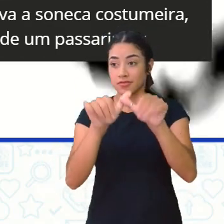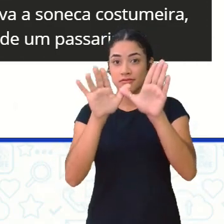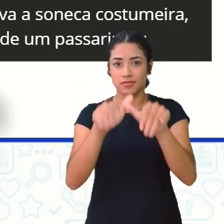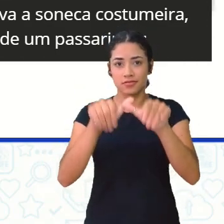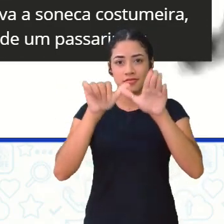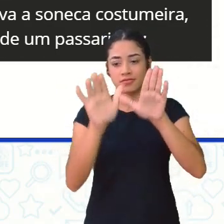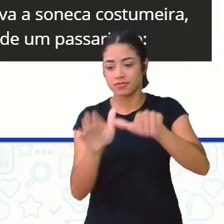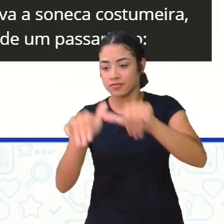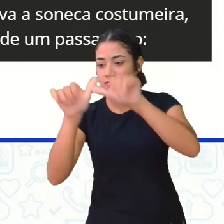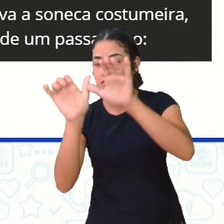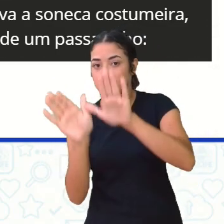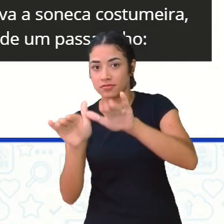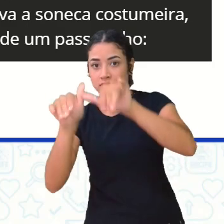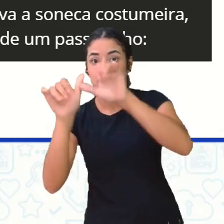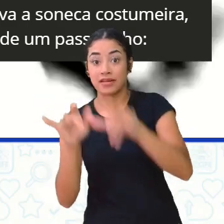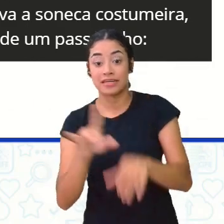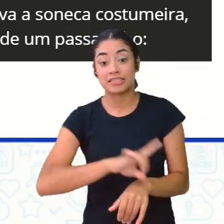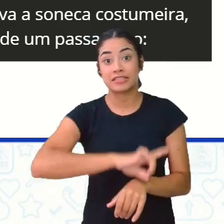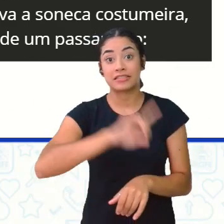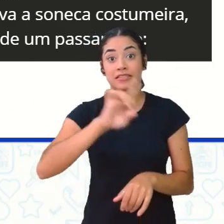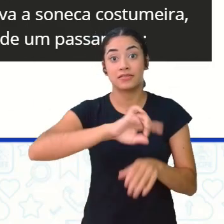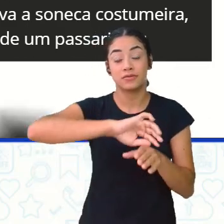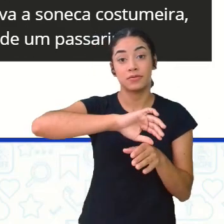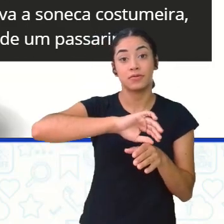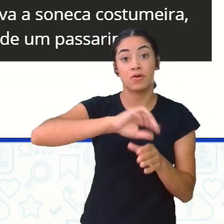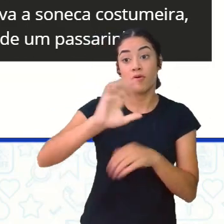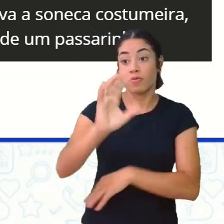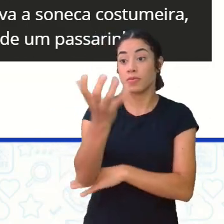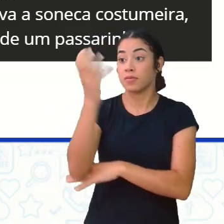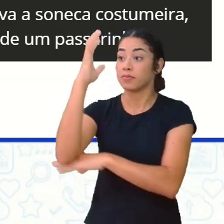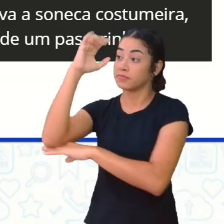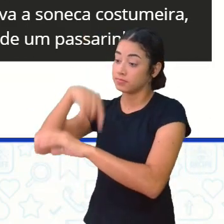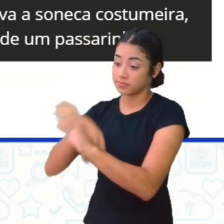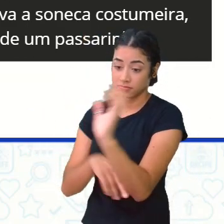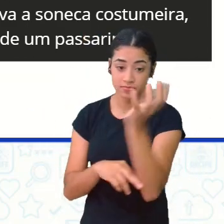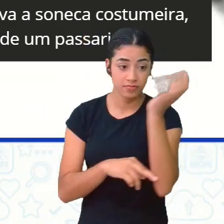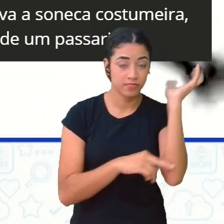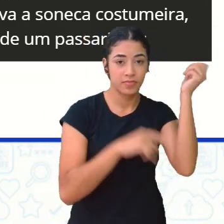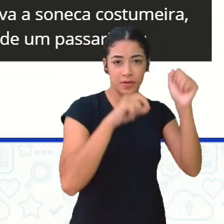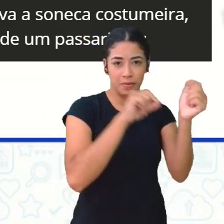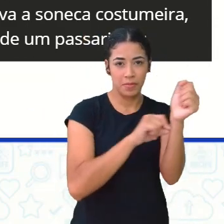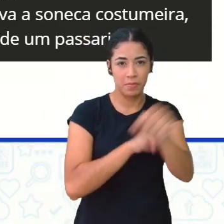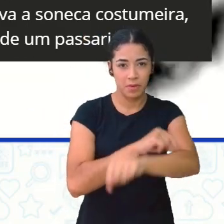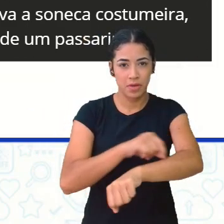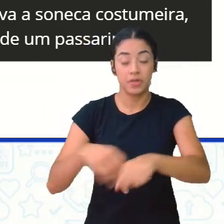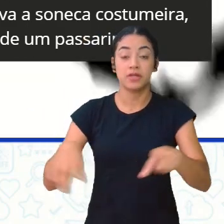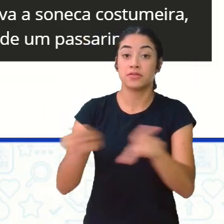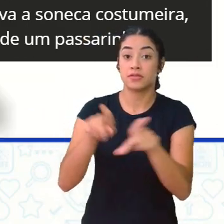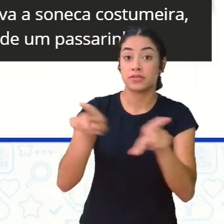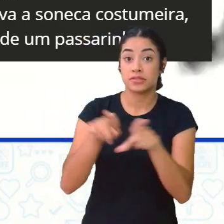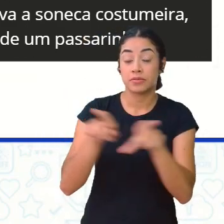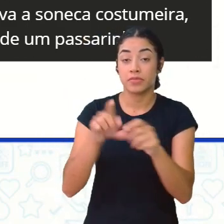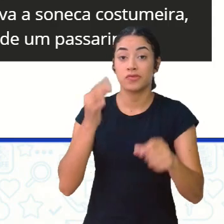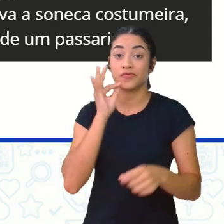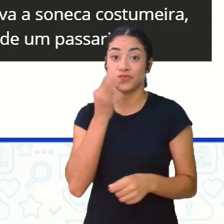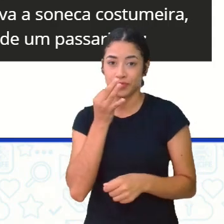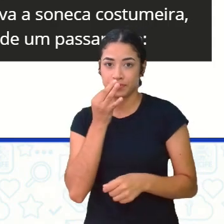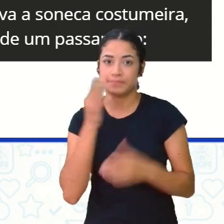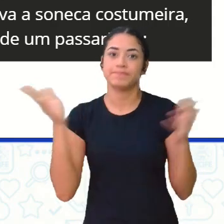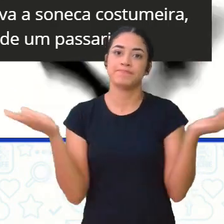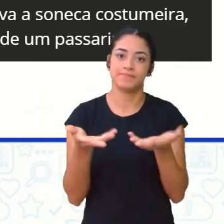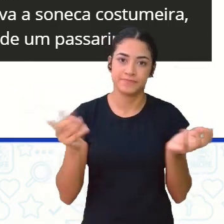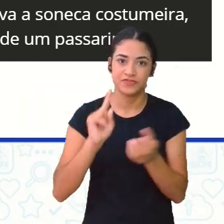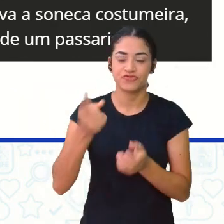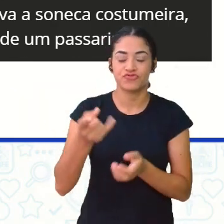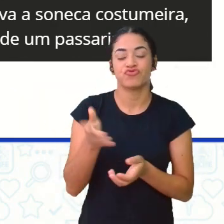voando de dia entre as enormes e frondosas árvores, a cata de insetos e frutas. Então a gente já tem aqui mais ou menos os